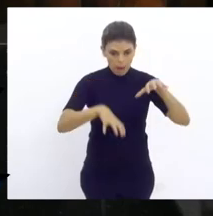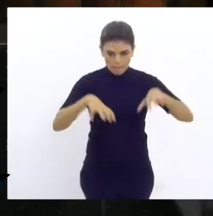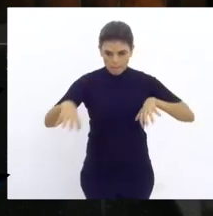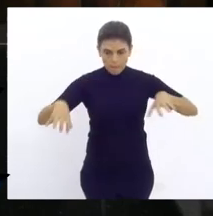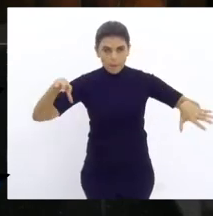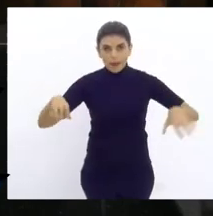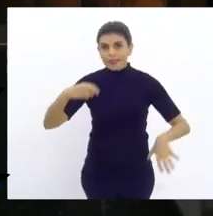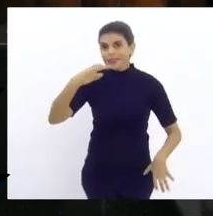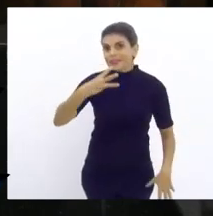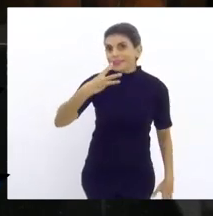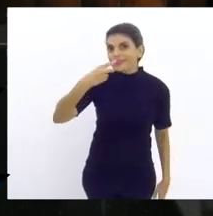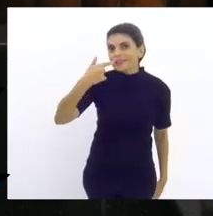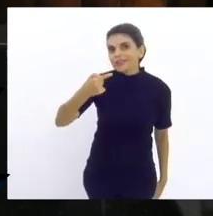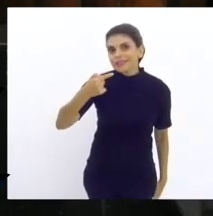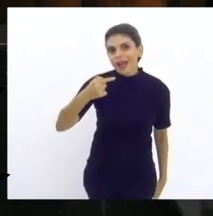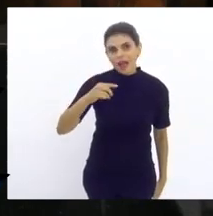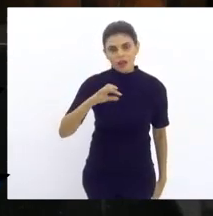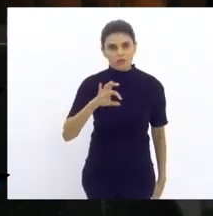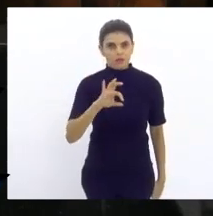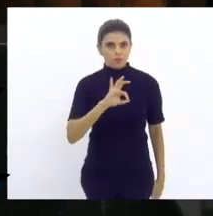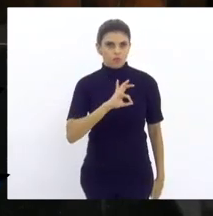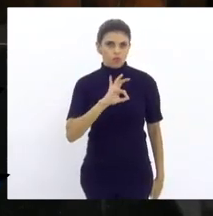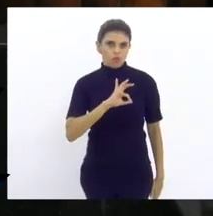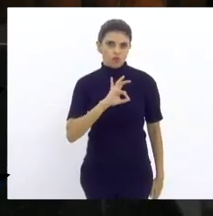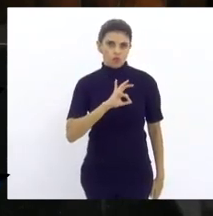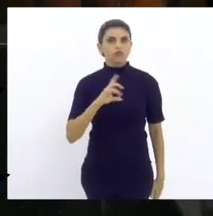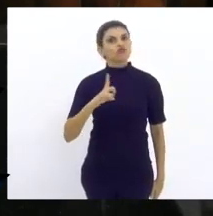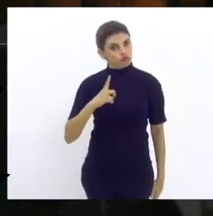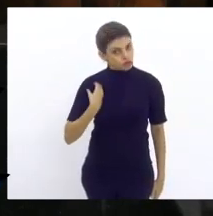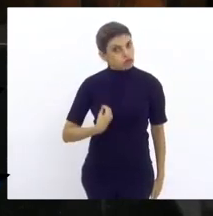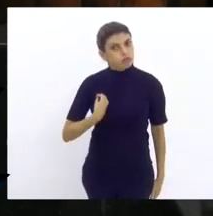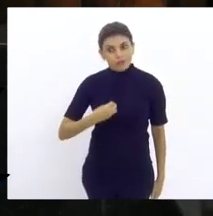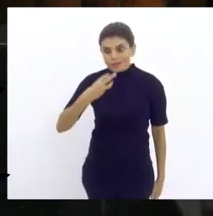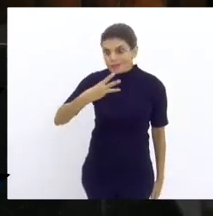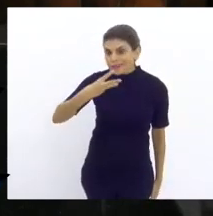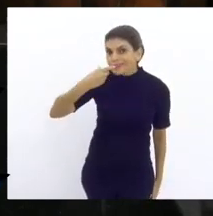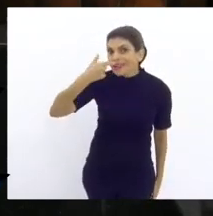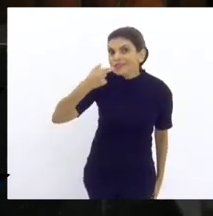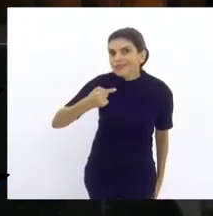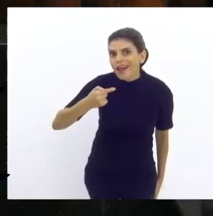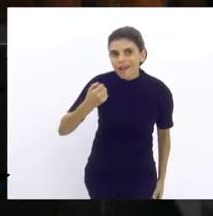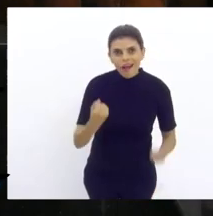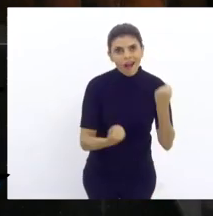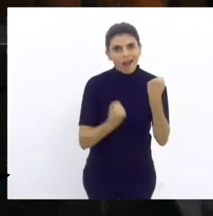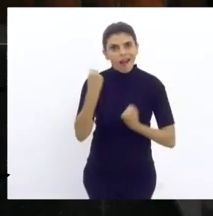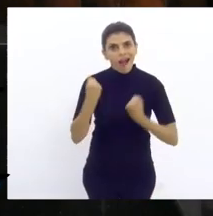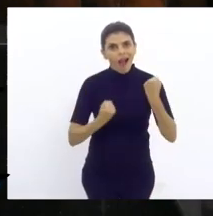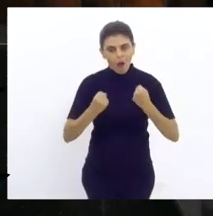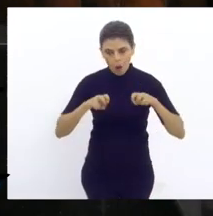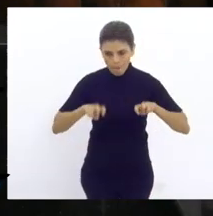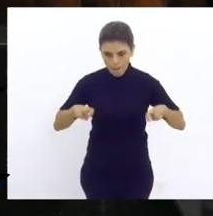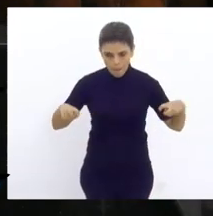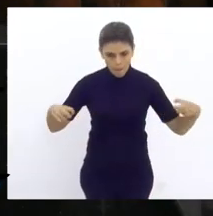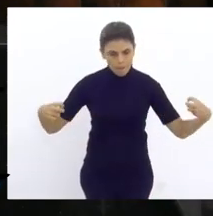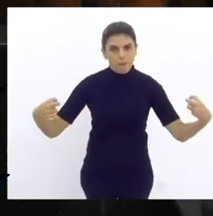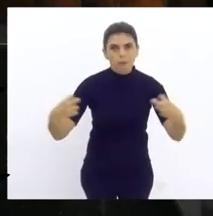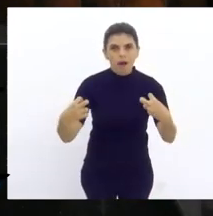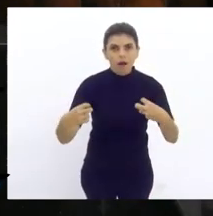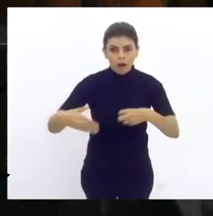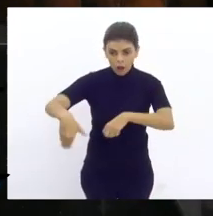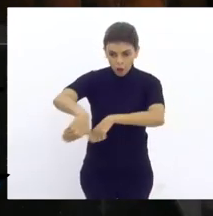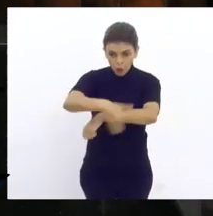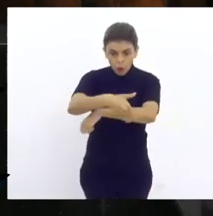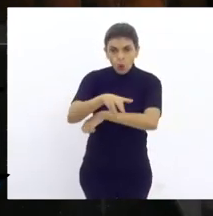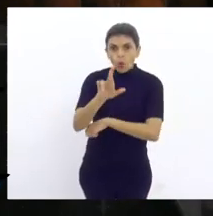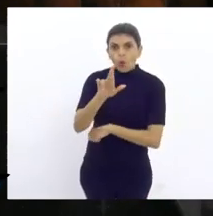militar dentro do pátio do Maracanã. 37 viaturas. E a gente vê a rua, deputado